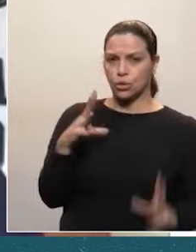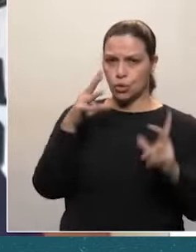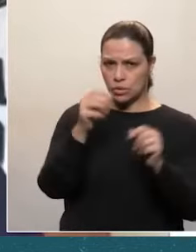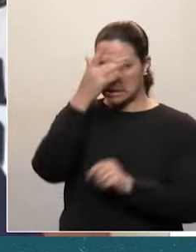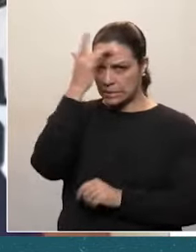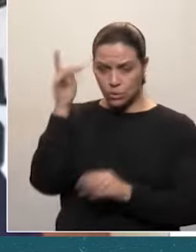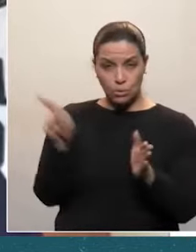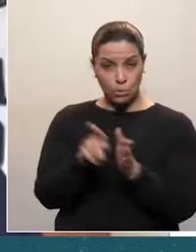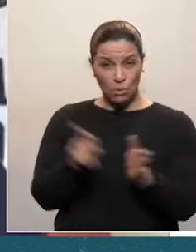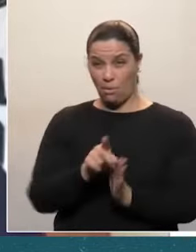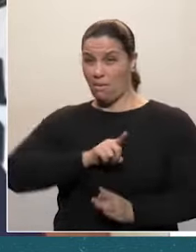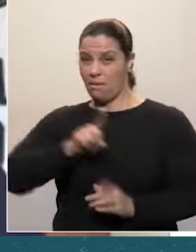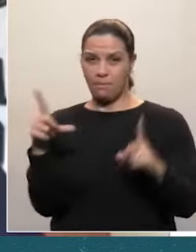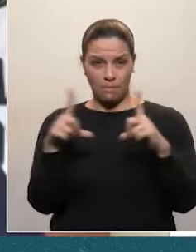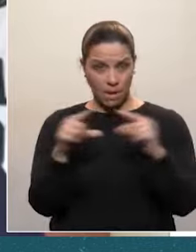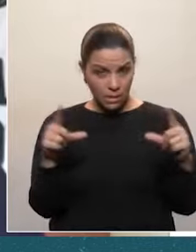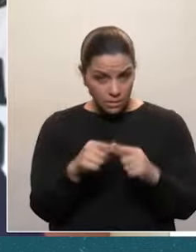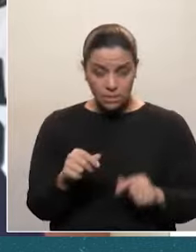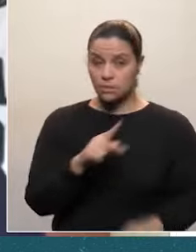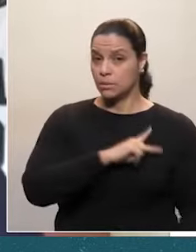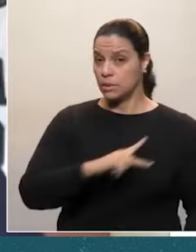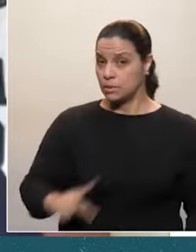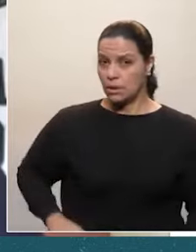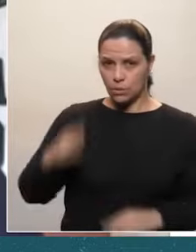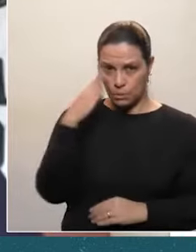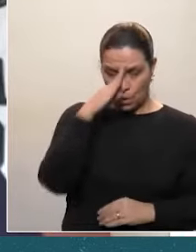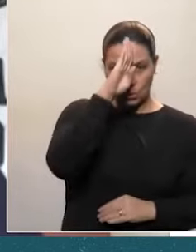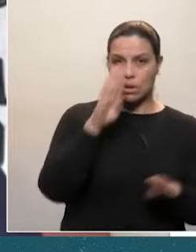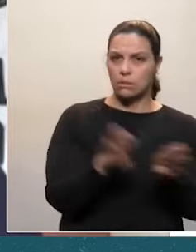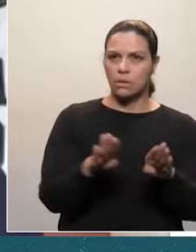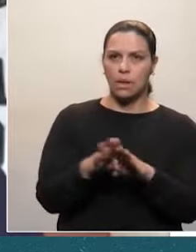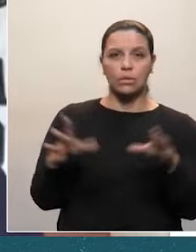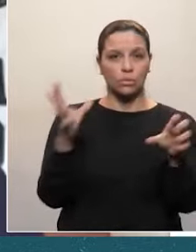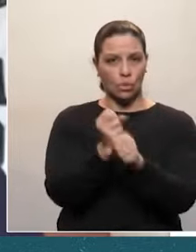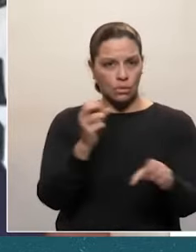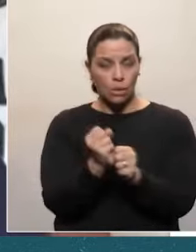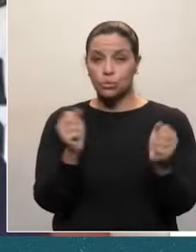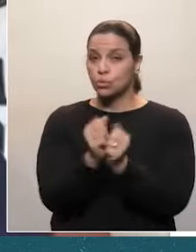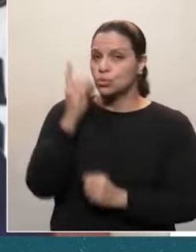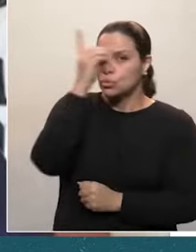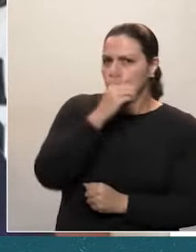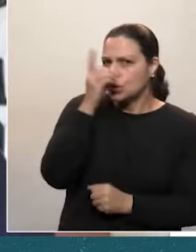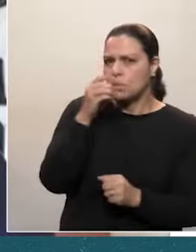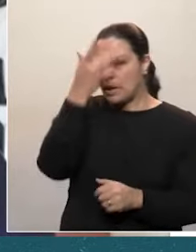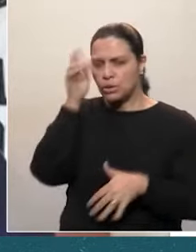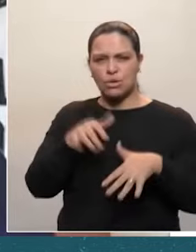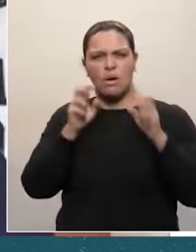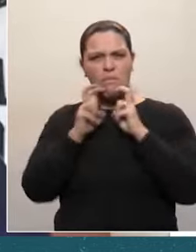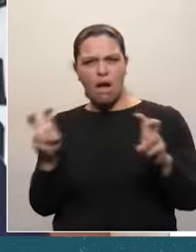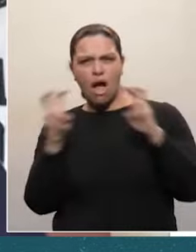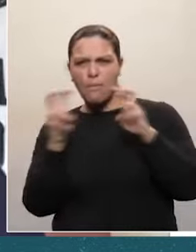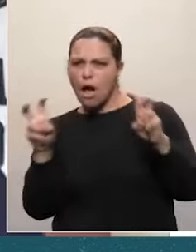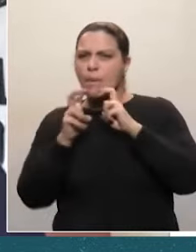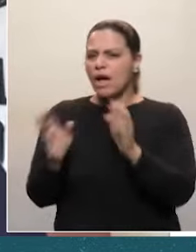do próprio Exército em Brasília, Sua Excelência, o Presidente da República, somou-se neste domingo aos manifestantes que clamavam